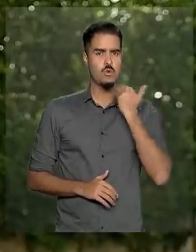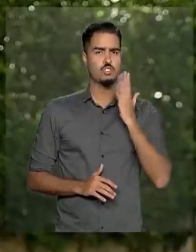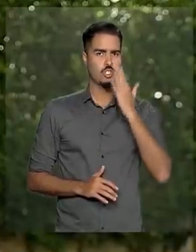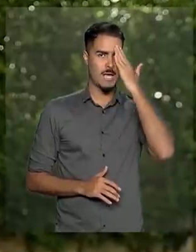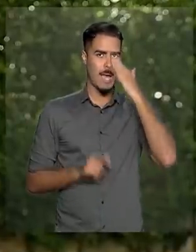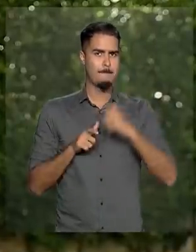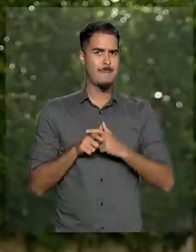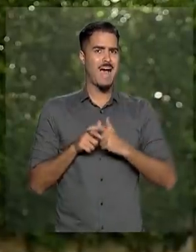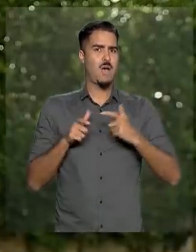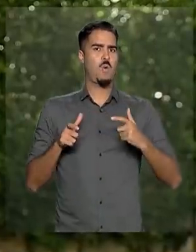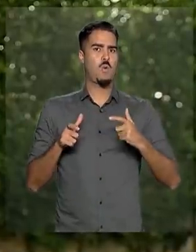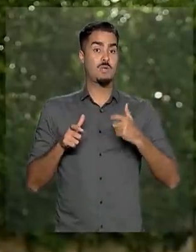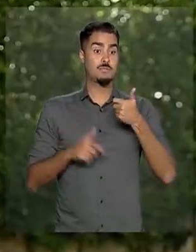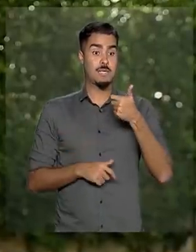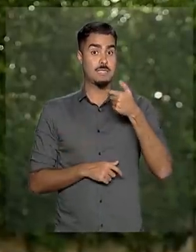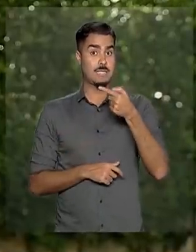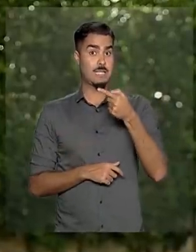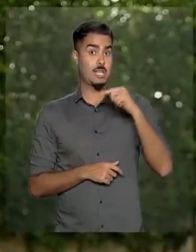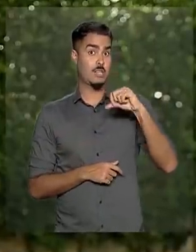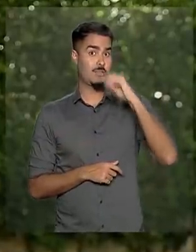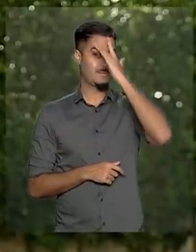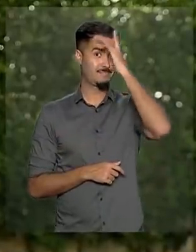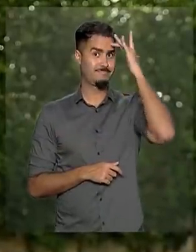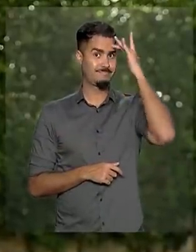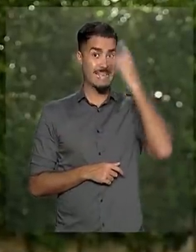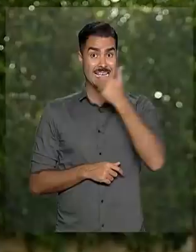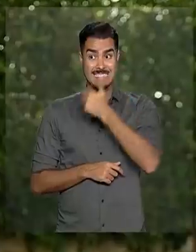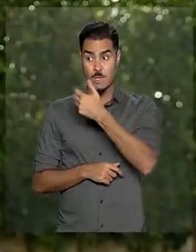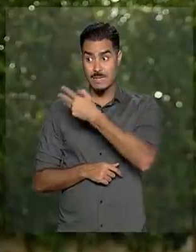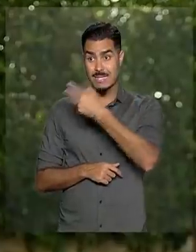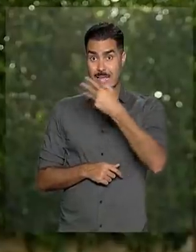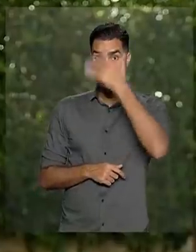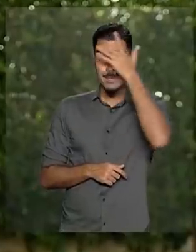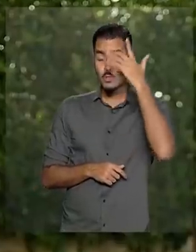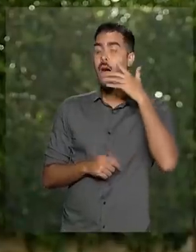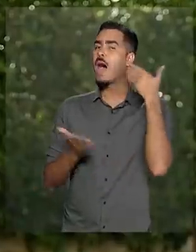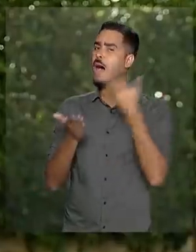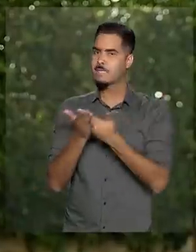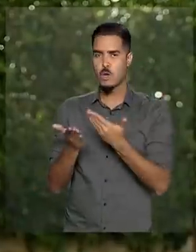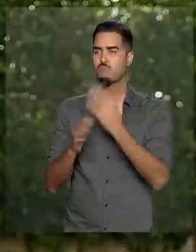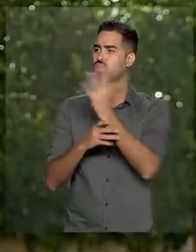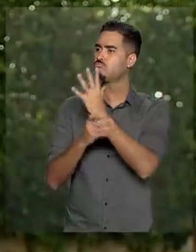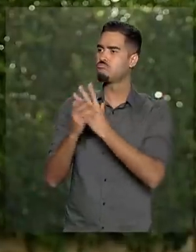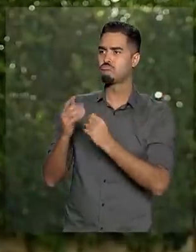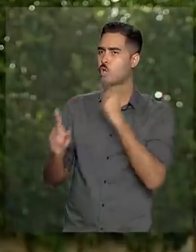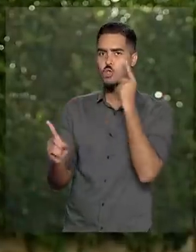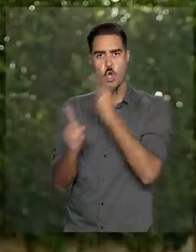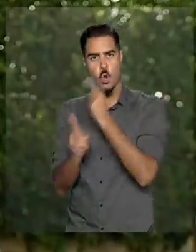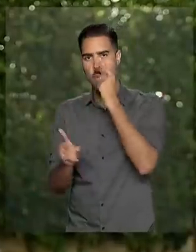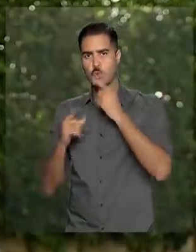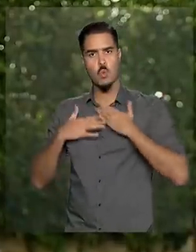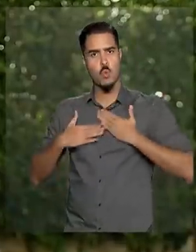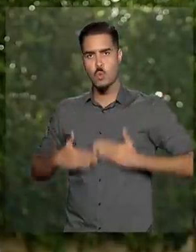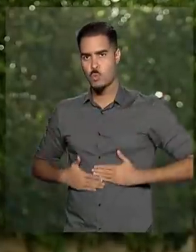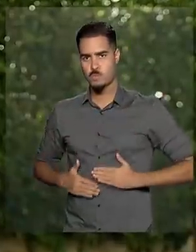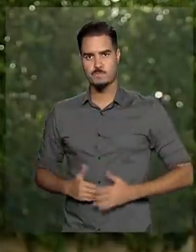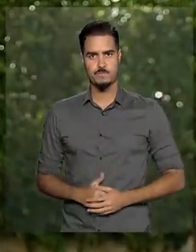179 pessoas, 133 ainda seguem desaparecidas.